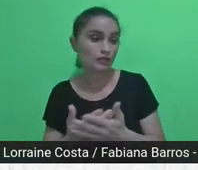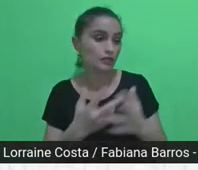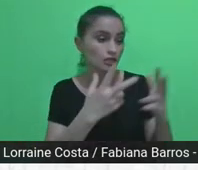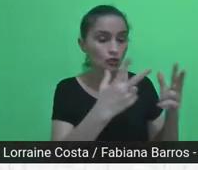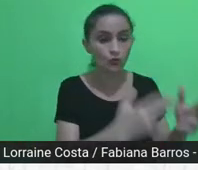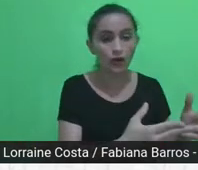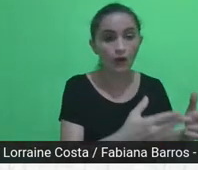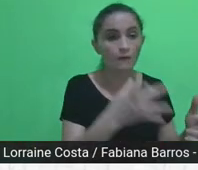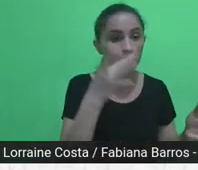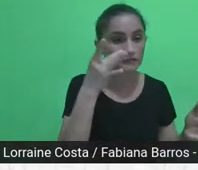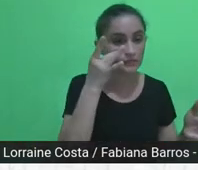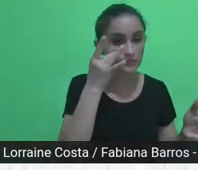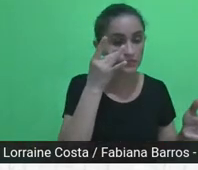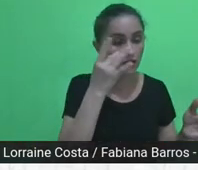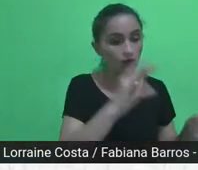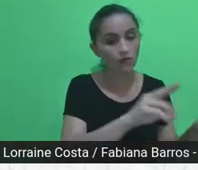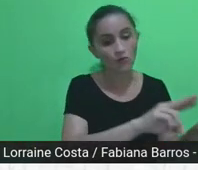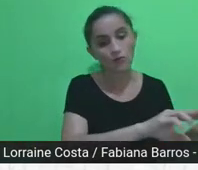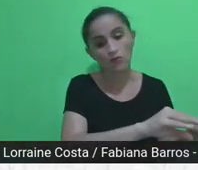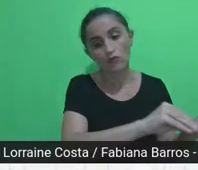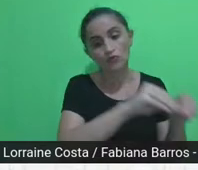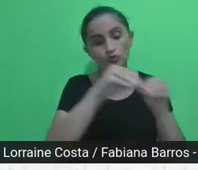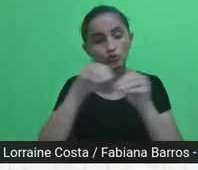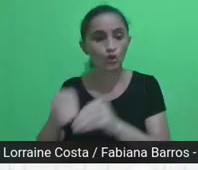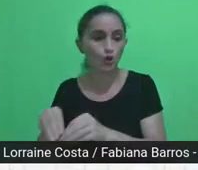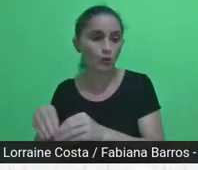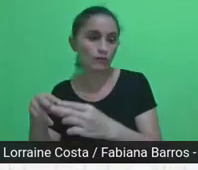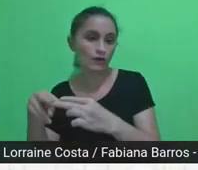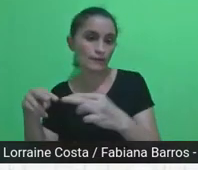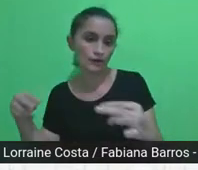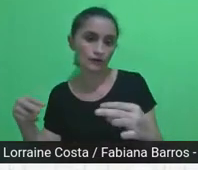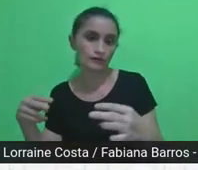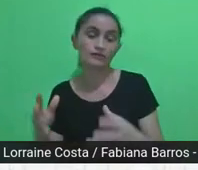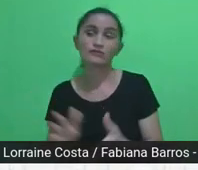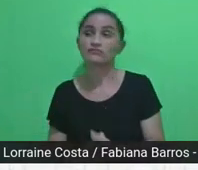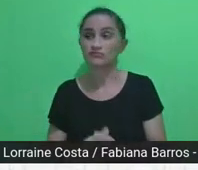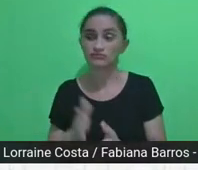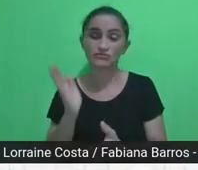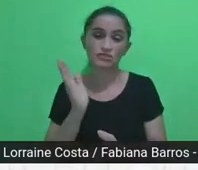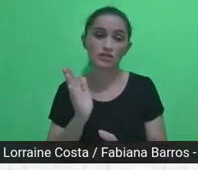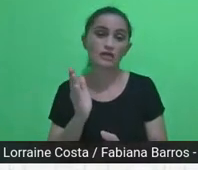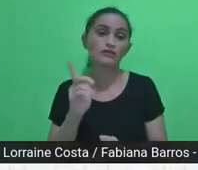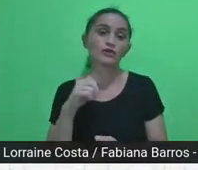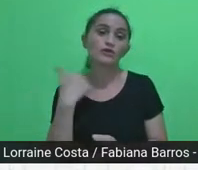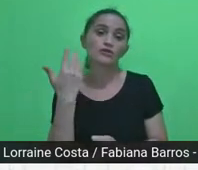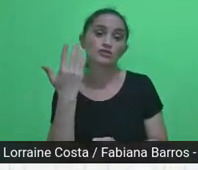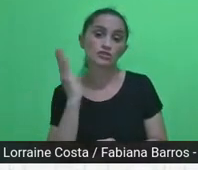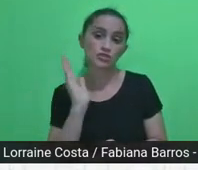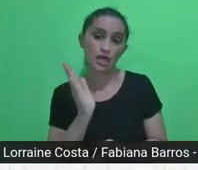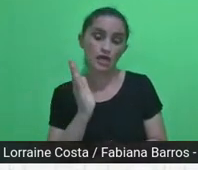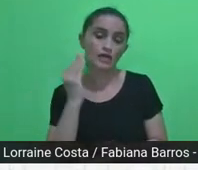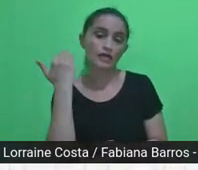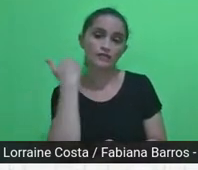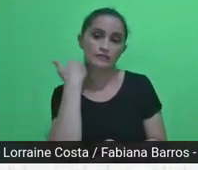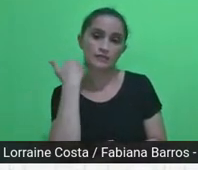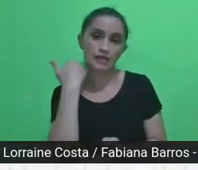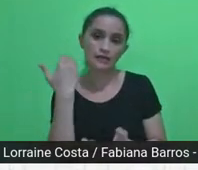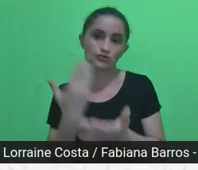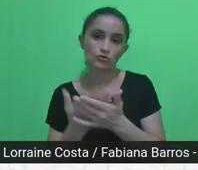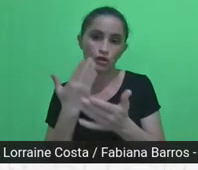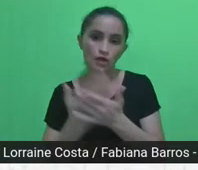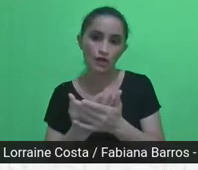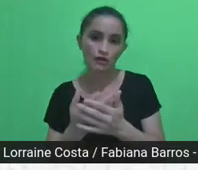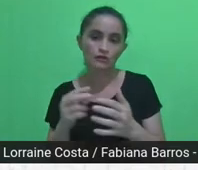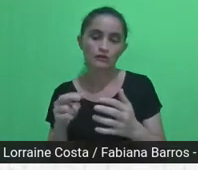acostumados e que já está no limite para todos nós. Então, nós começamos a perceber que